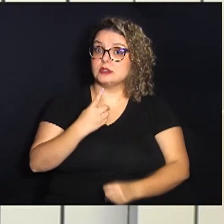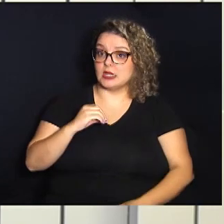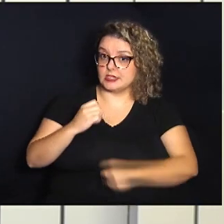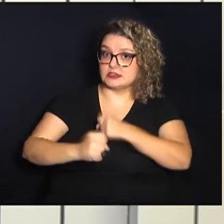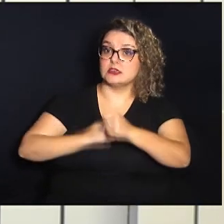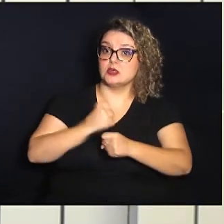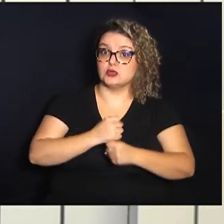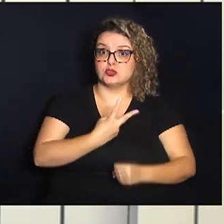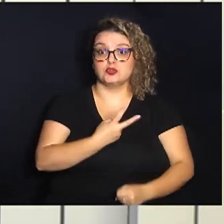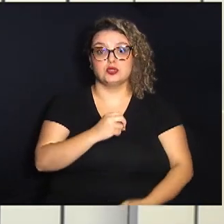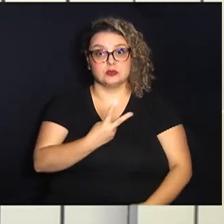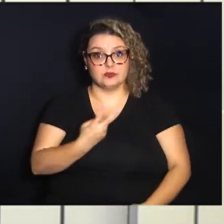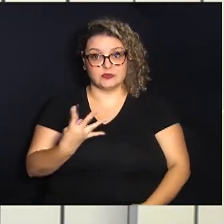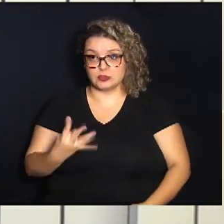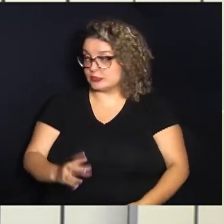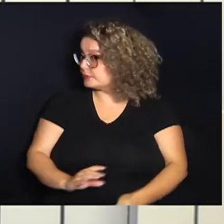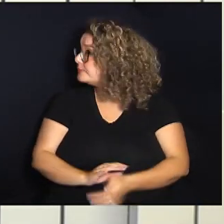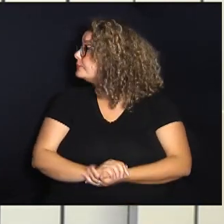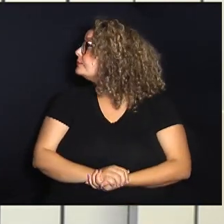em 2024.